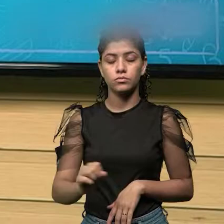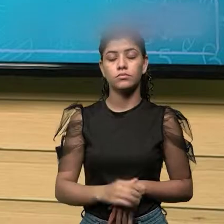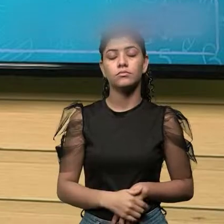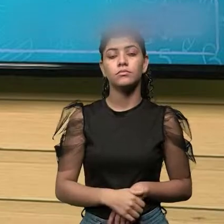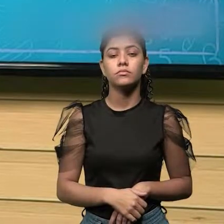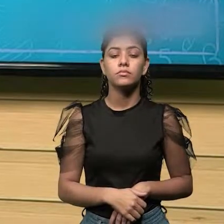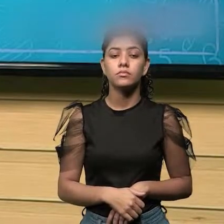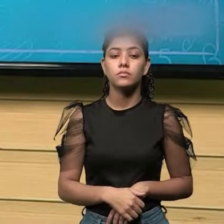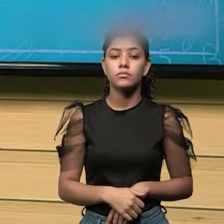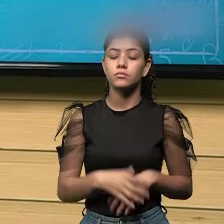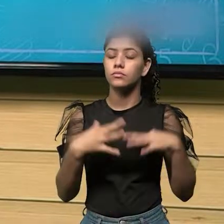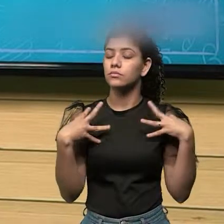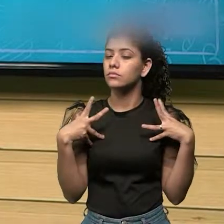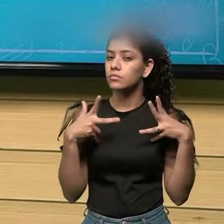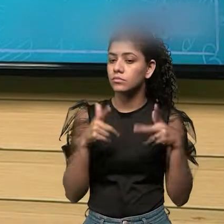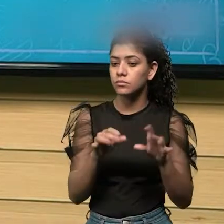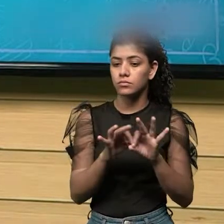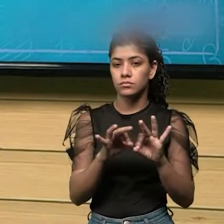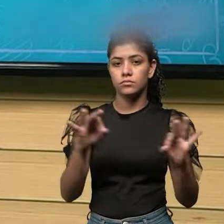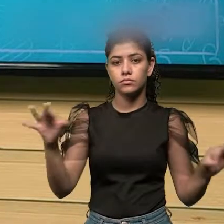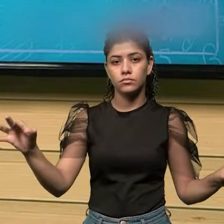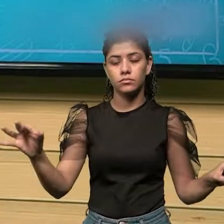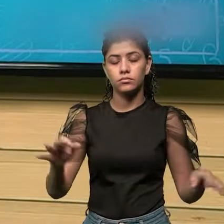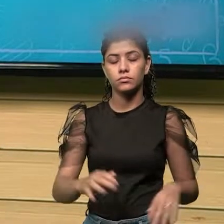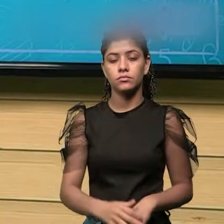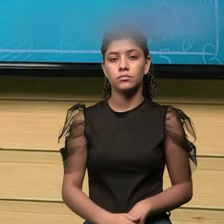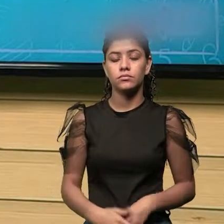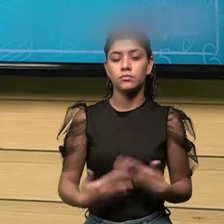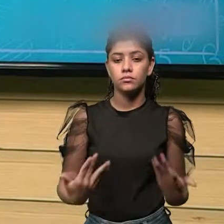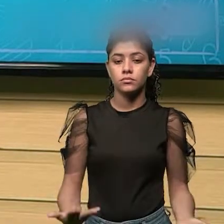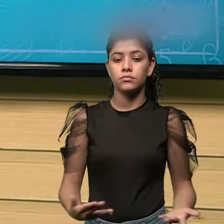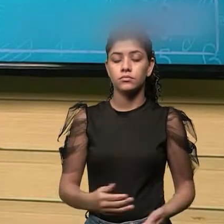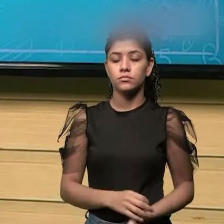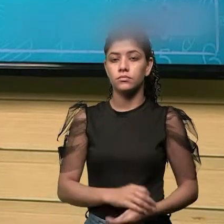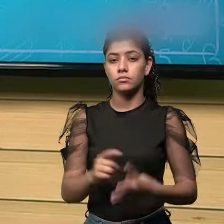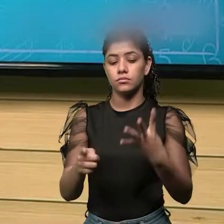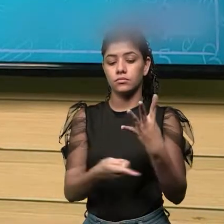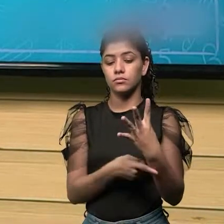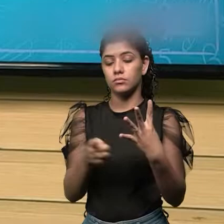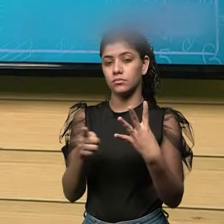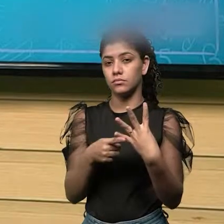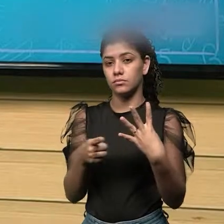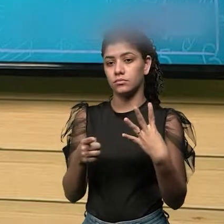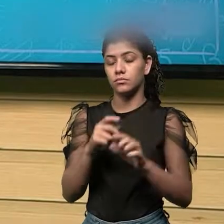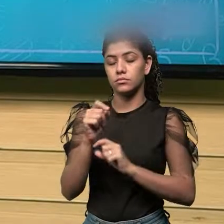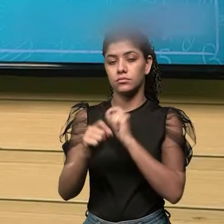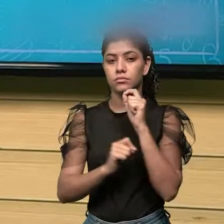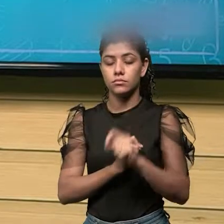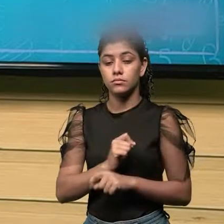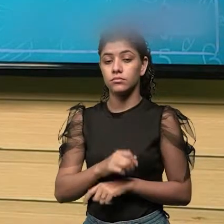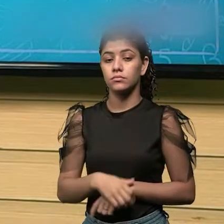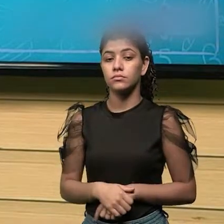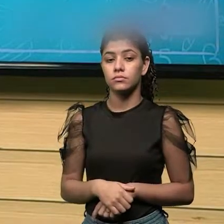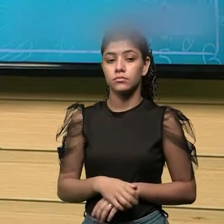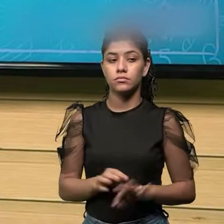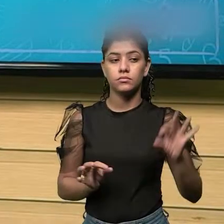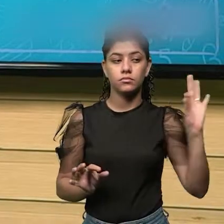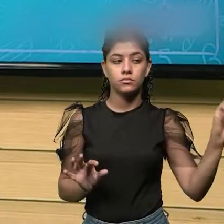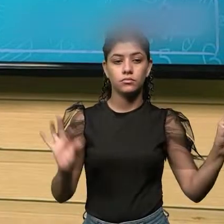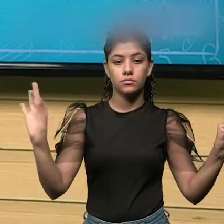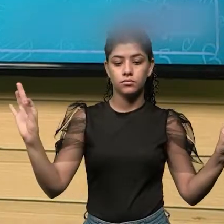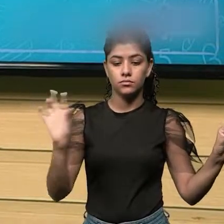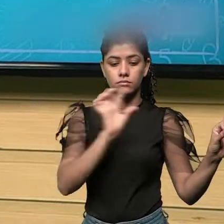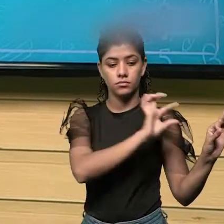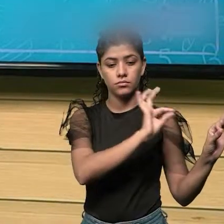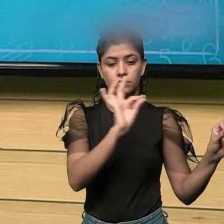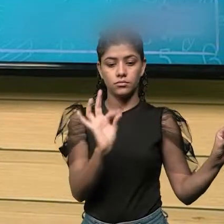fazendo todo o círculo terrestre. Então, um quarto dessa linha vai de um polo ao